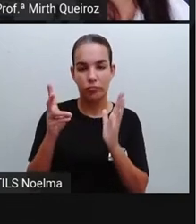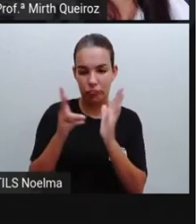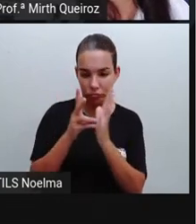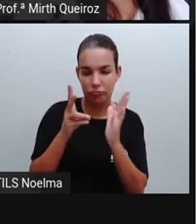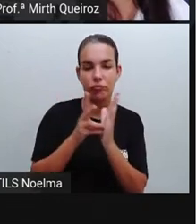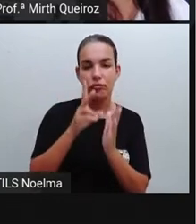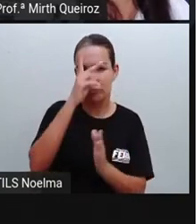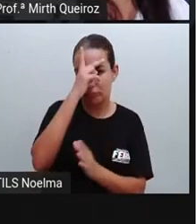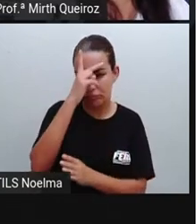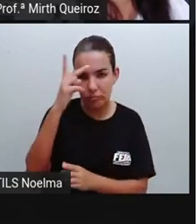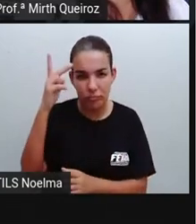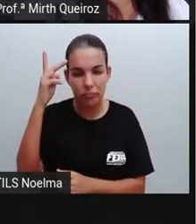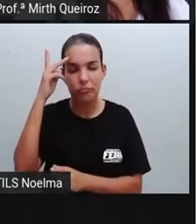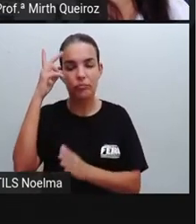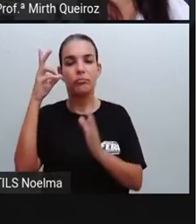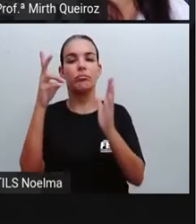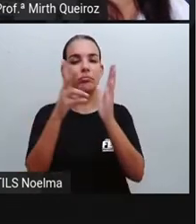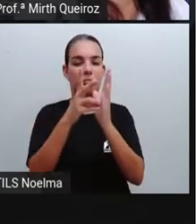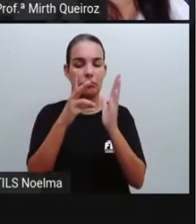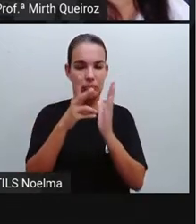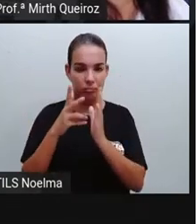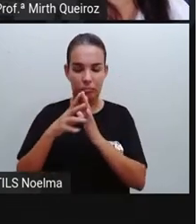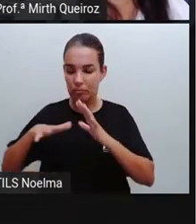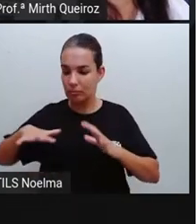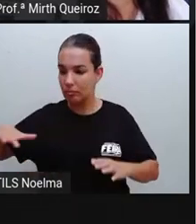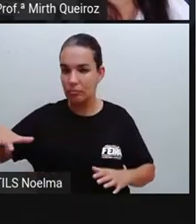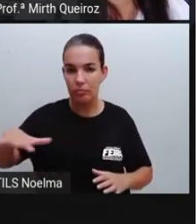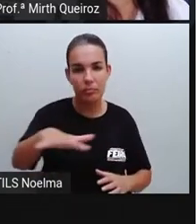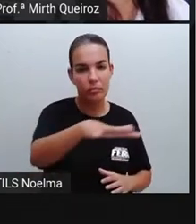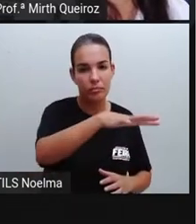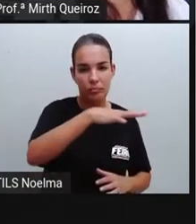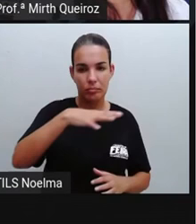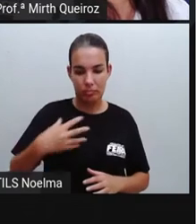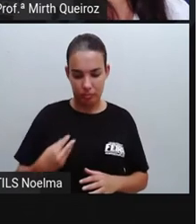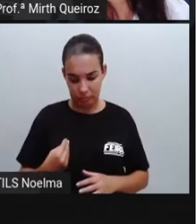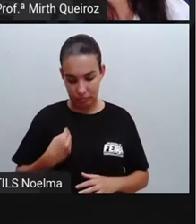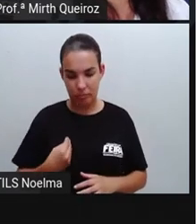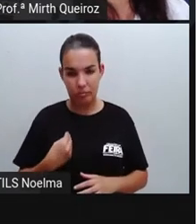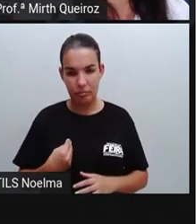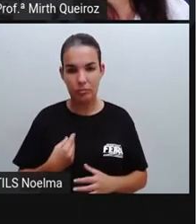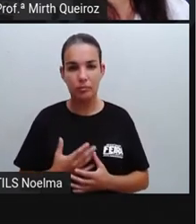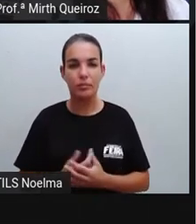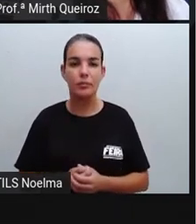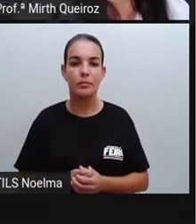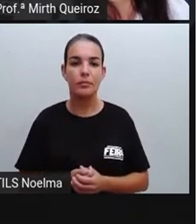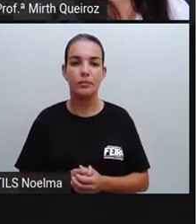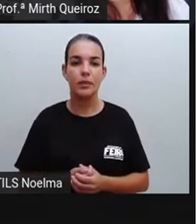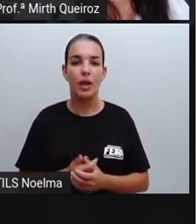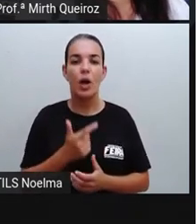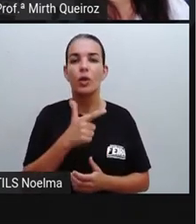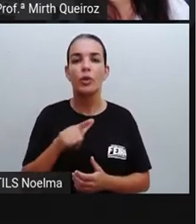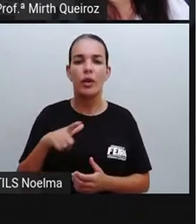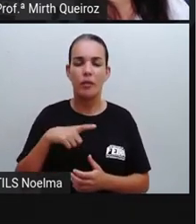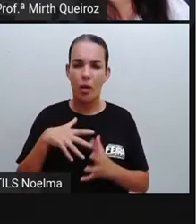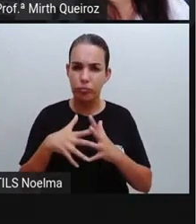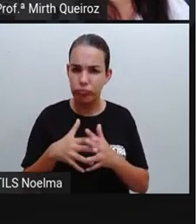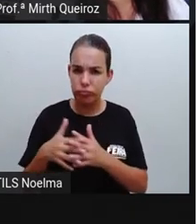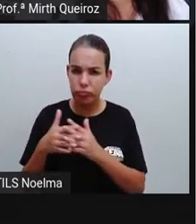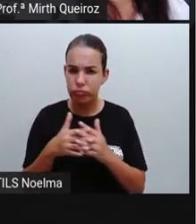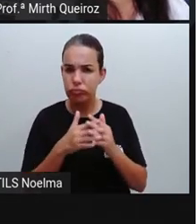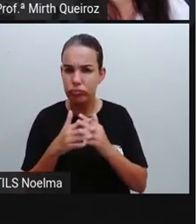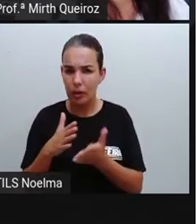indígenas ali, as pessoas, os índios que estavam ali presentes durante este conto. Houve um conflito inicial,